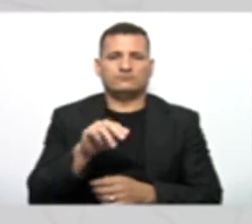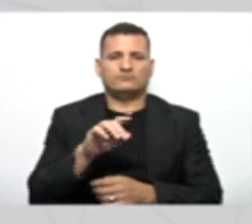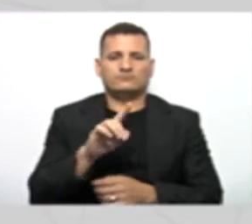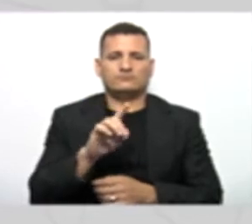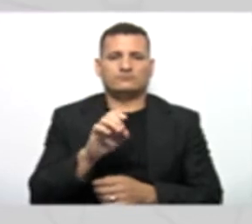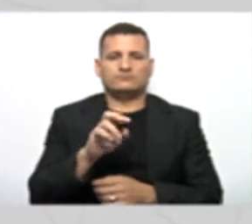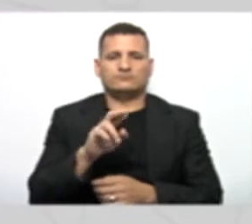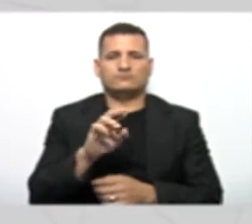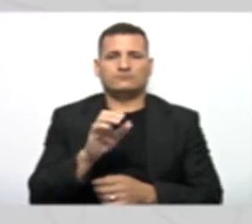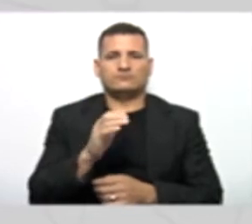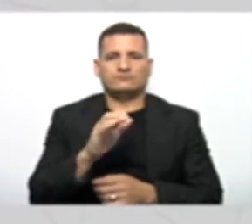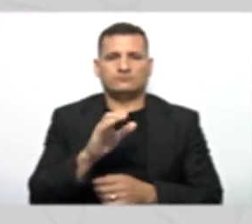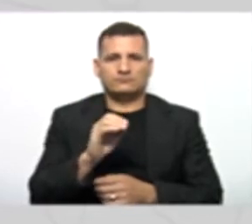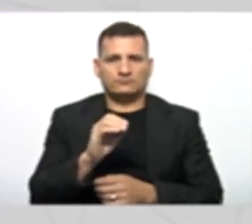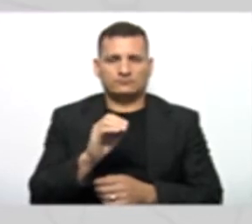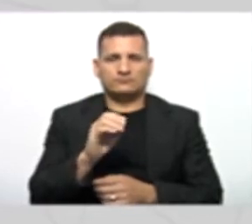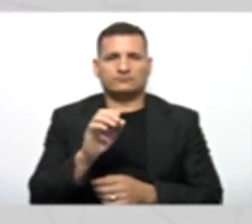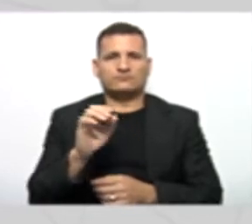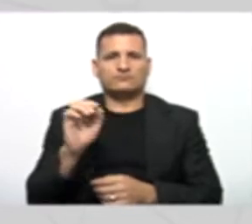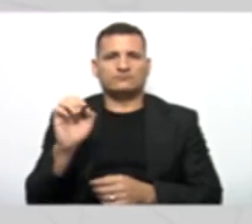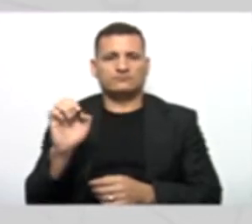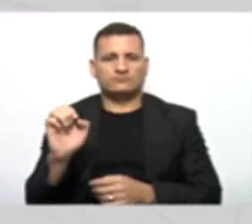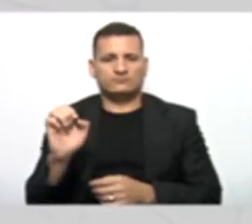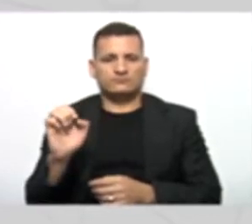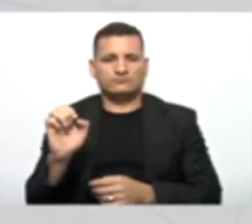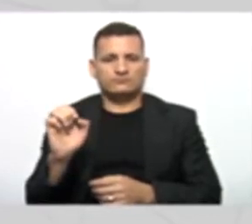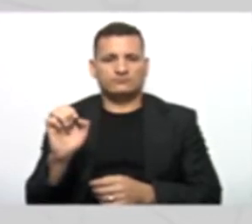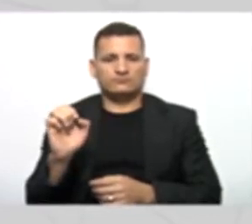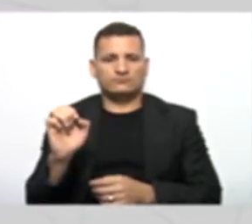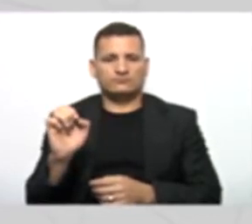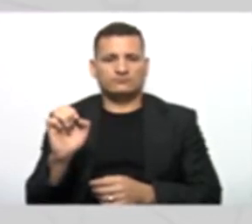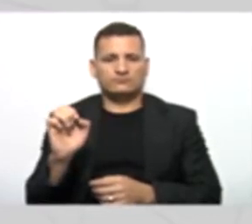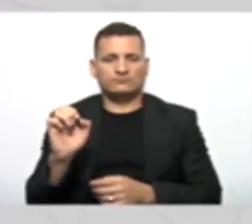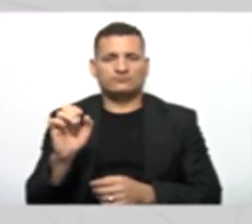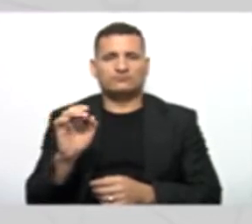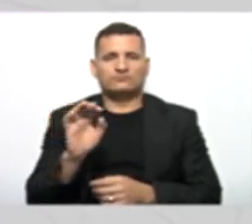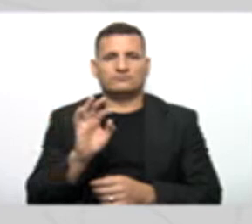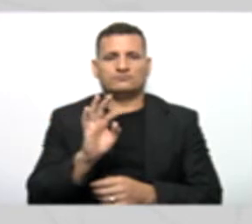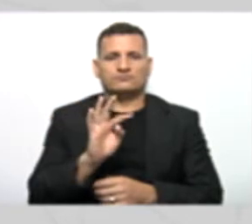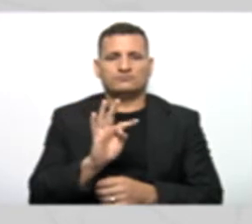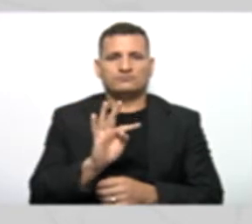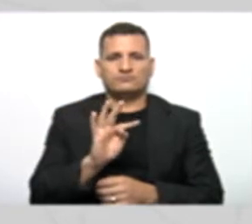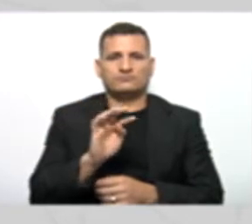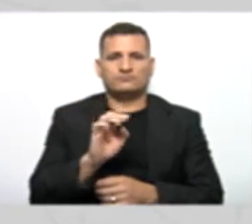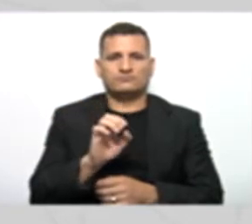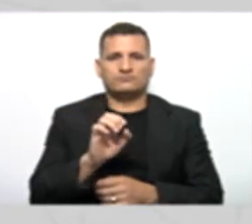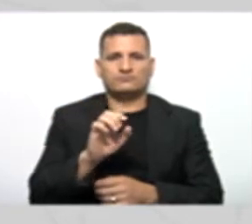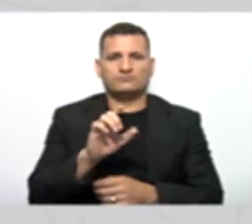que vai receber o parâmetro E. Selfie,